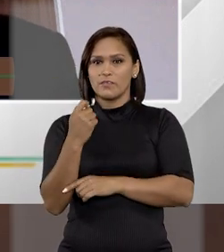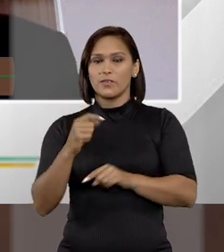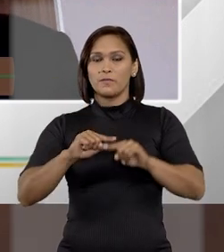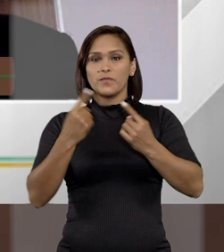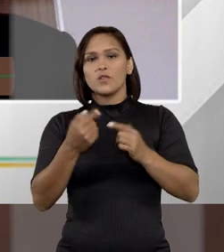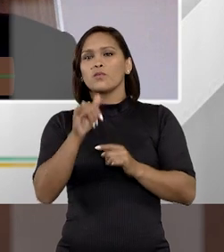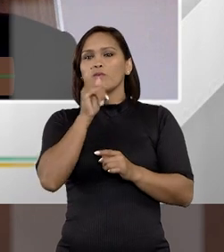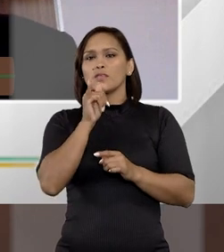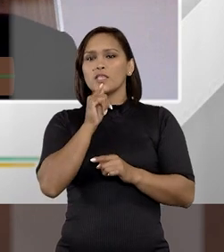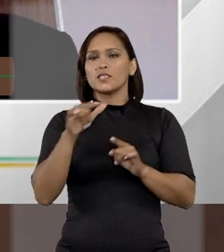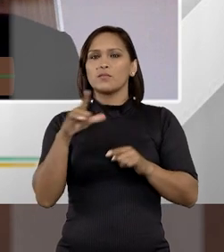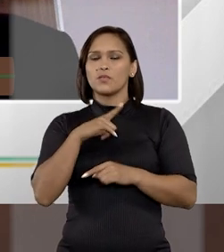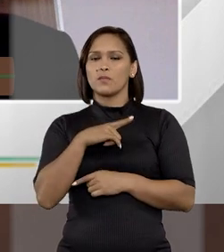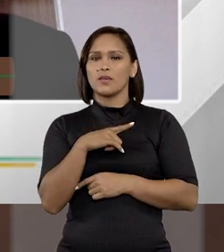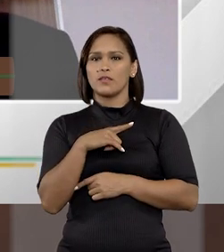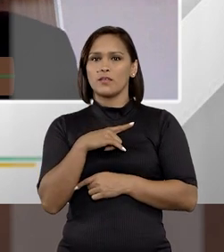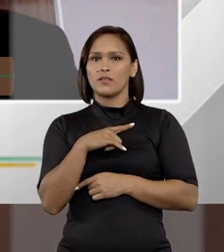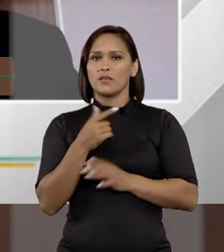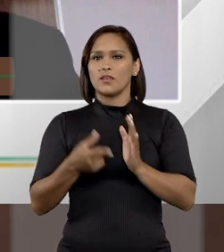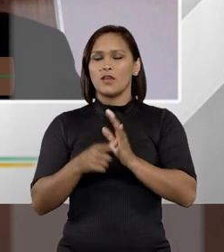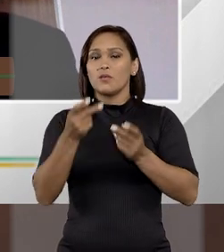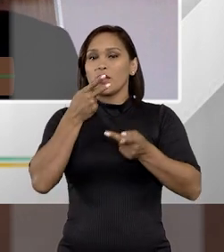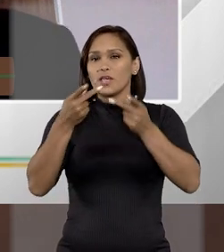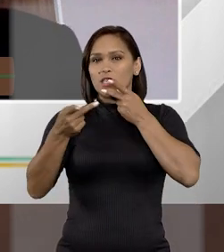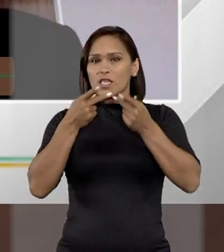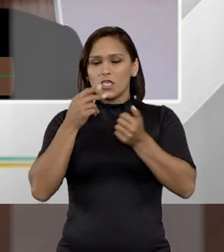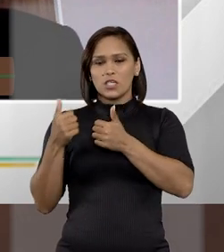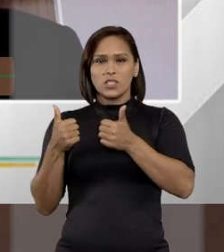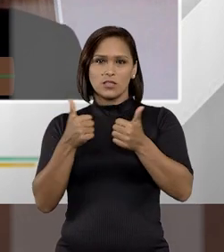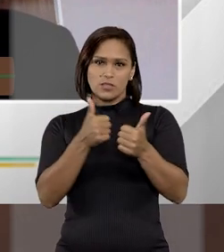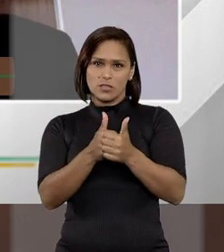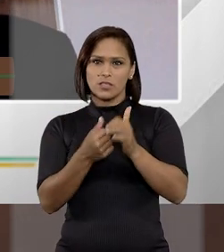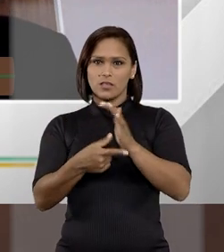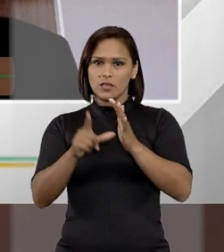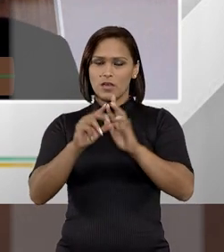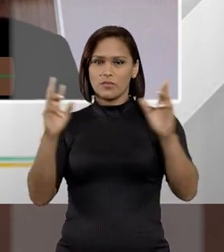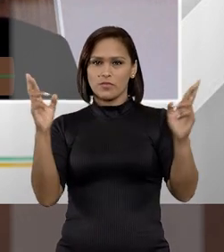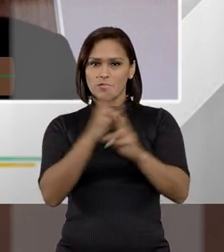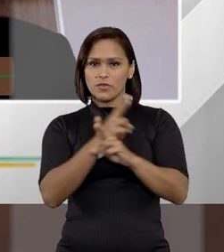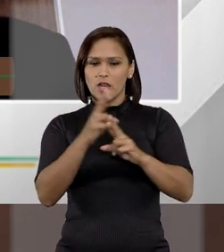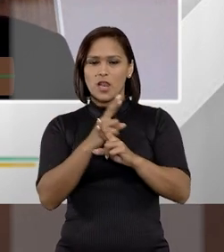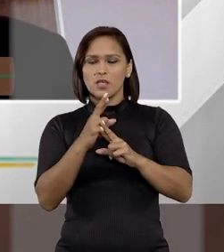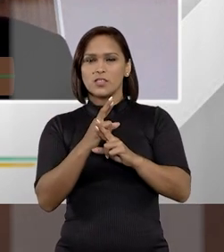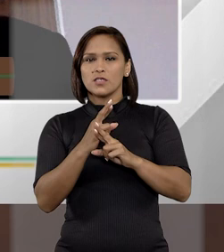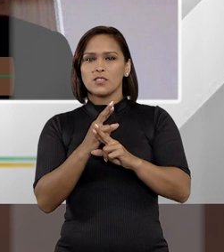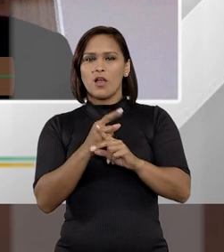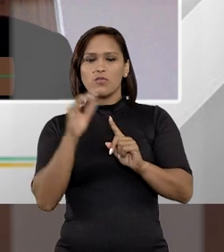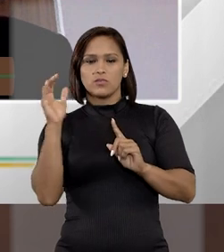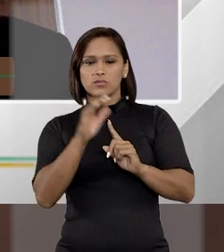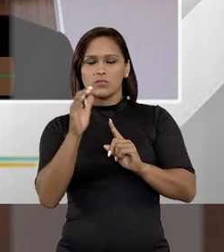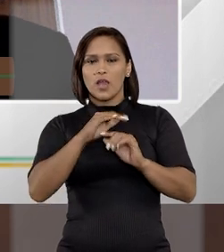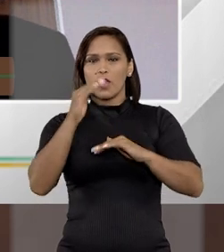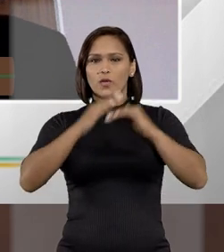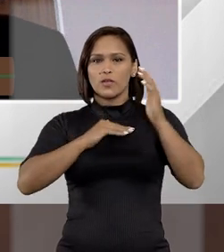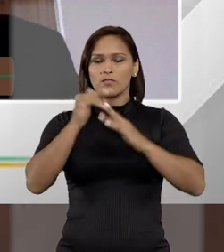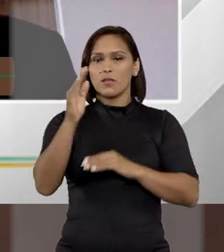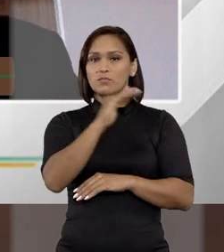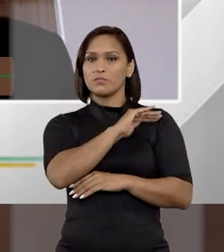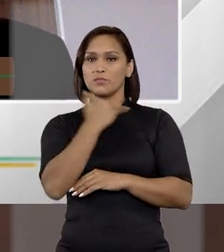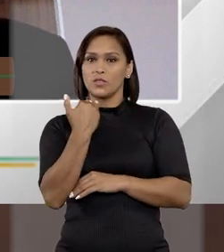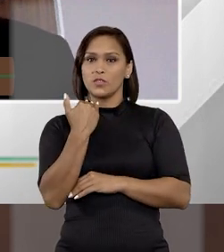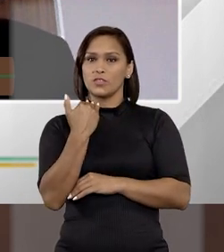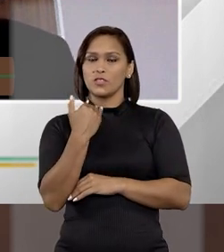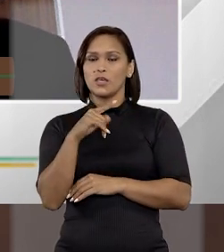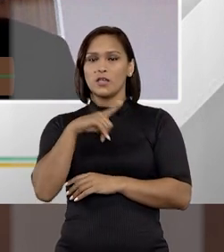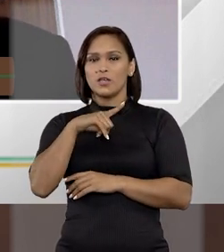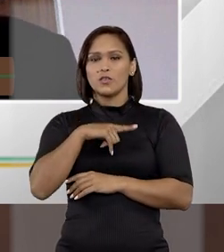Outro exemplo, havia uma grande crítica doutrinária em relação à extorsão qualificada pela morte